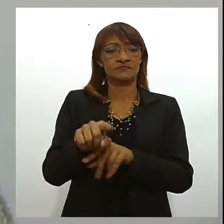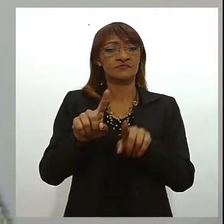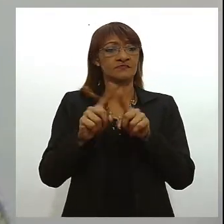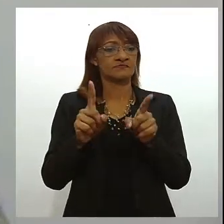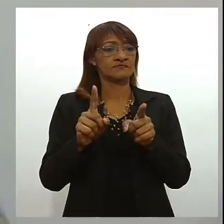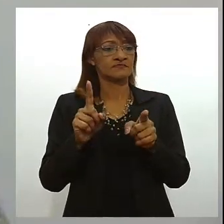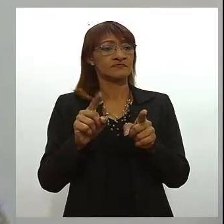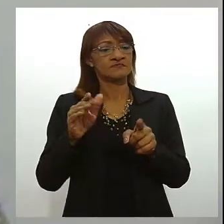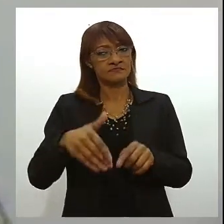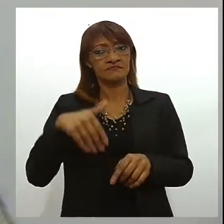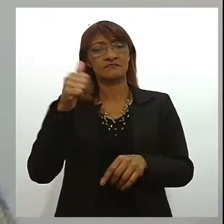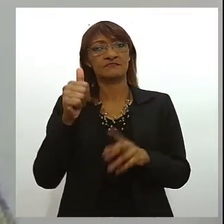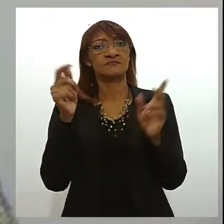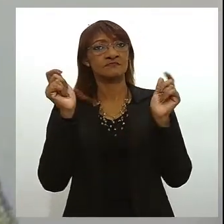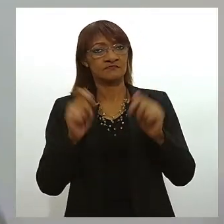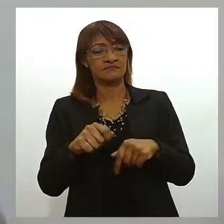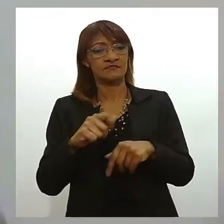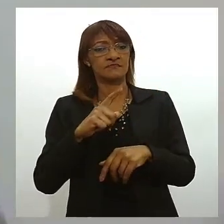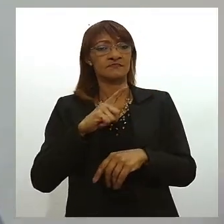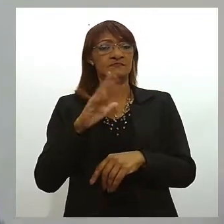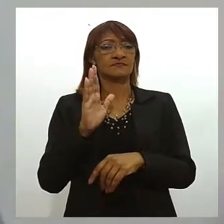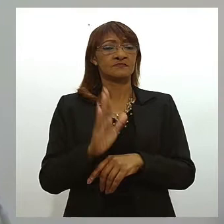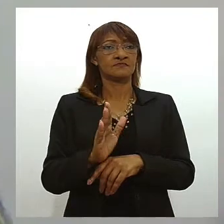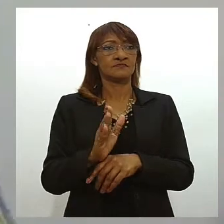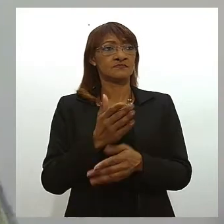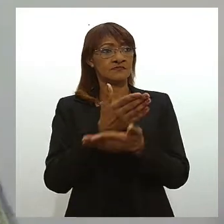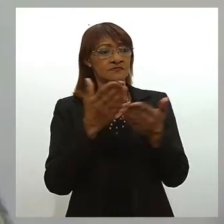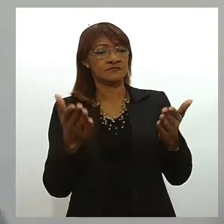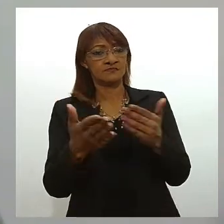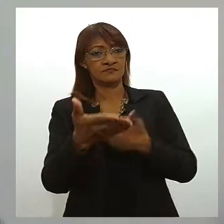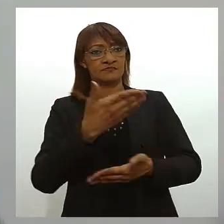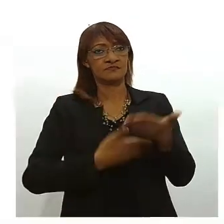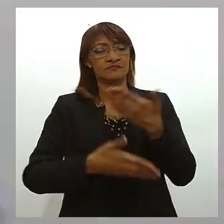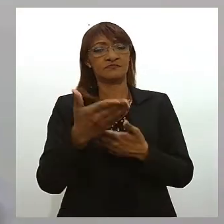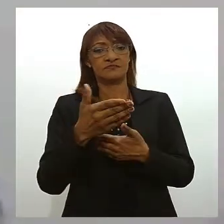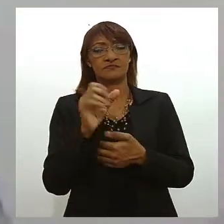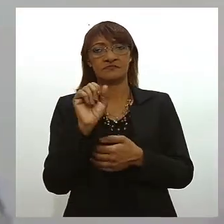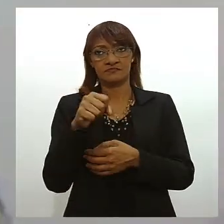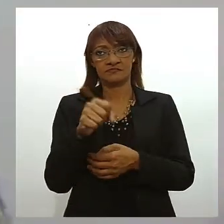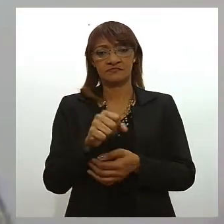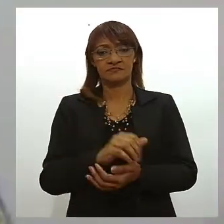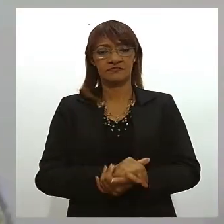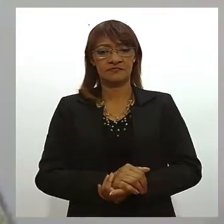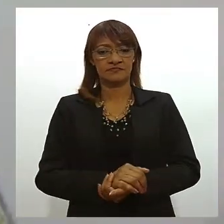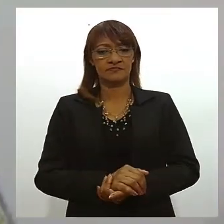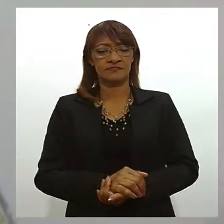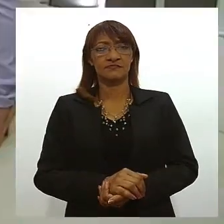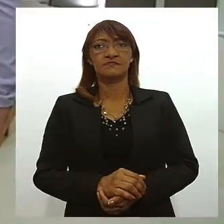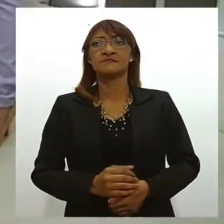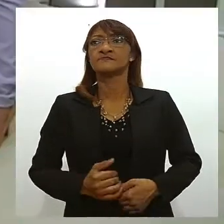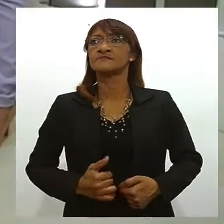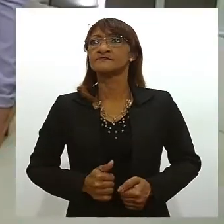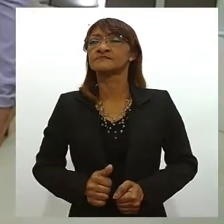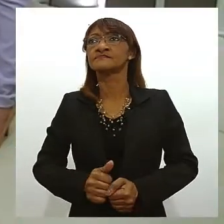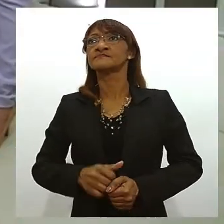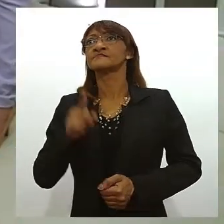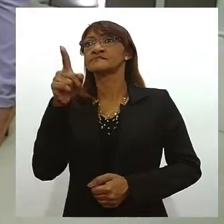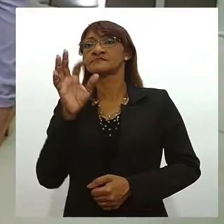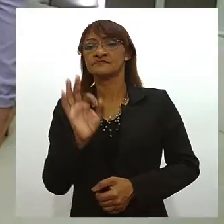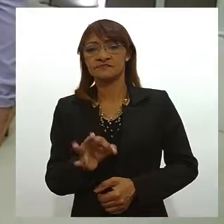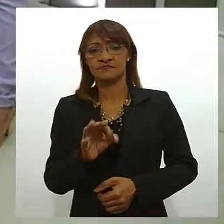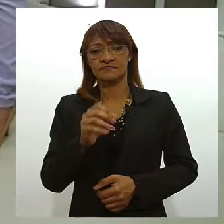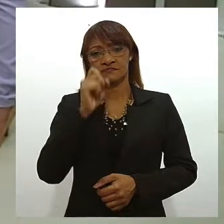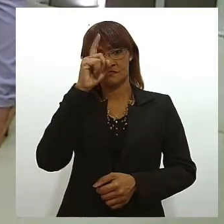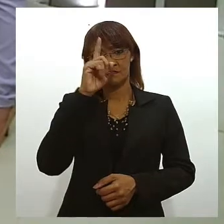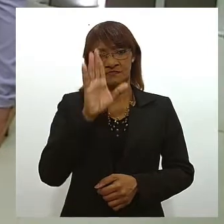melhorados ainda mais com a expertise deles em relação às metas internacionais de segurança do paciente. Com certeza. Então, cirurgia, os